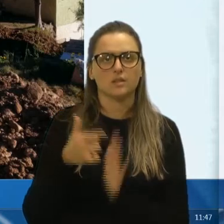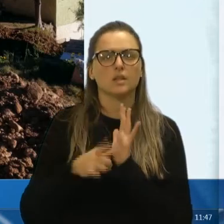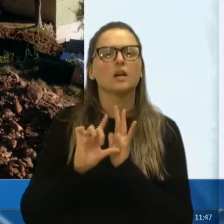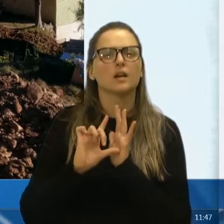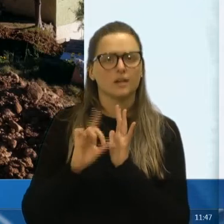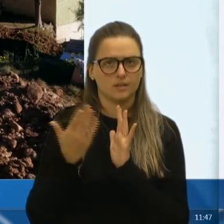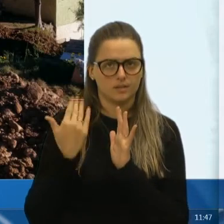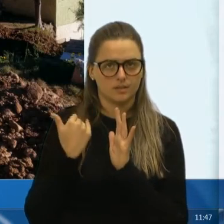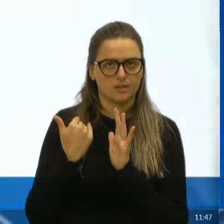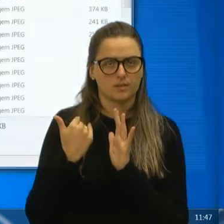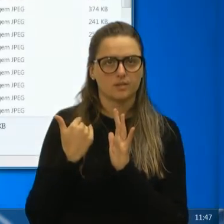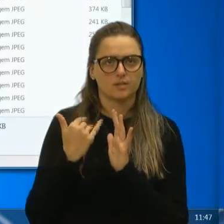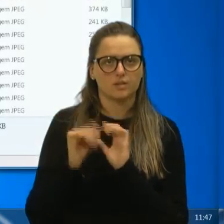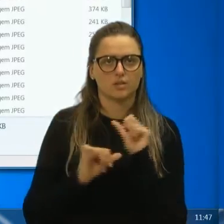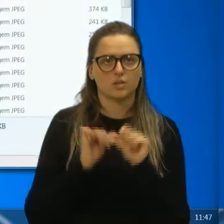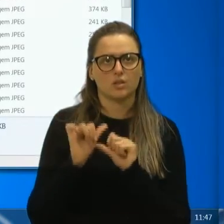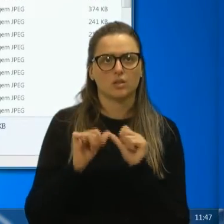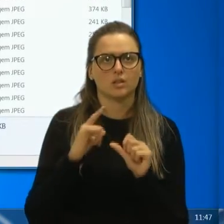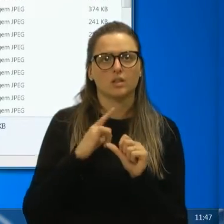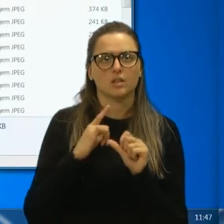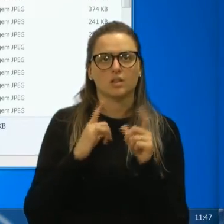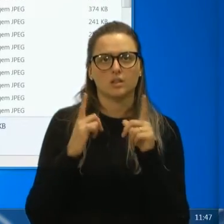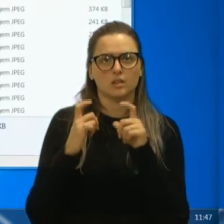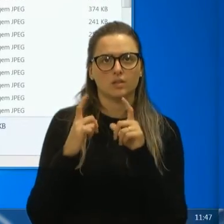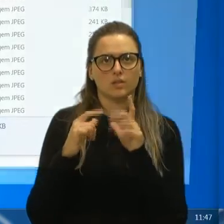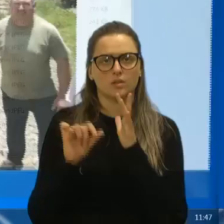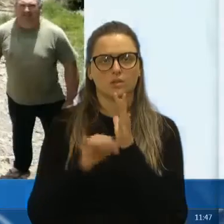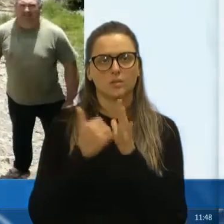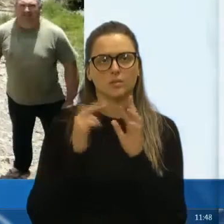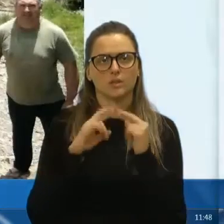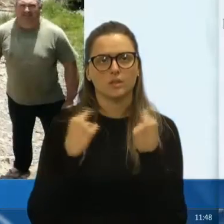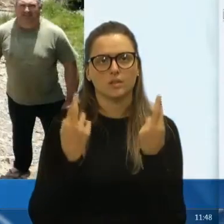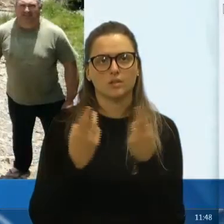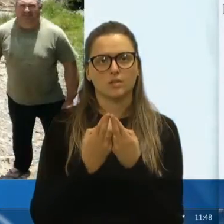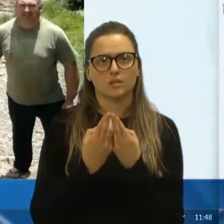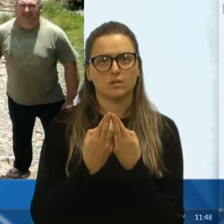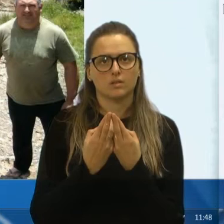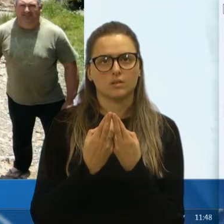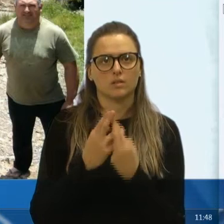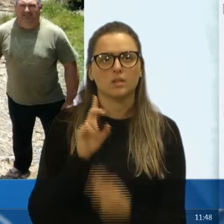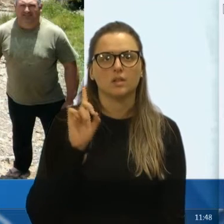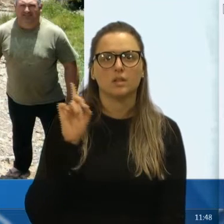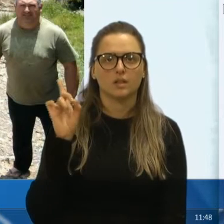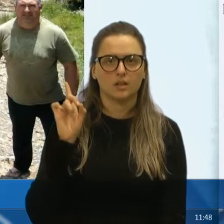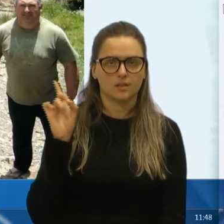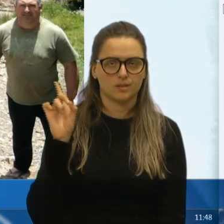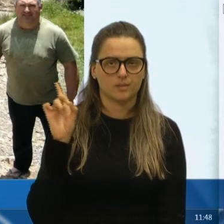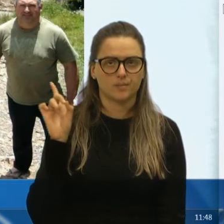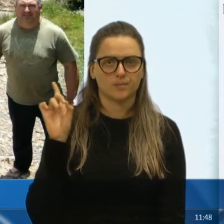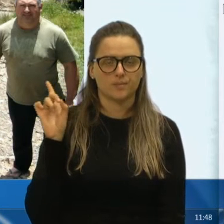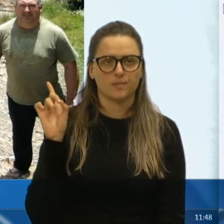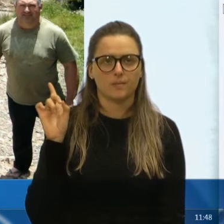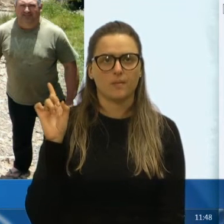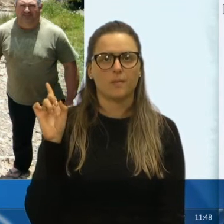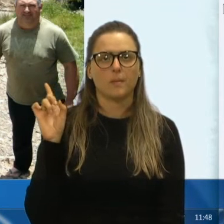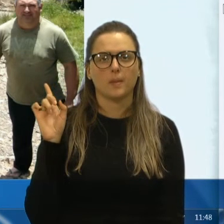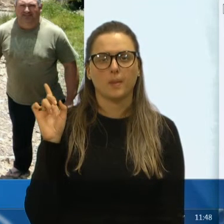antes da... tem uma foto aí da primeira reunião que teve. Essa primeira aqui, novos colegas.